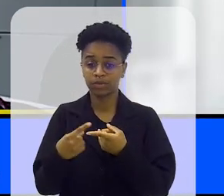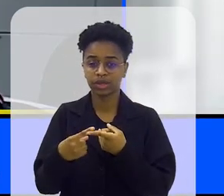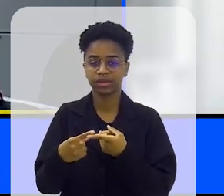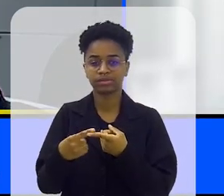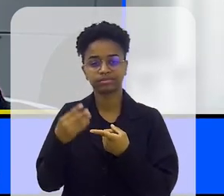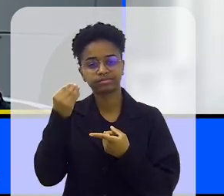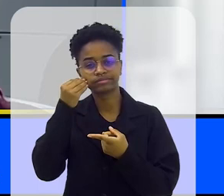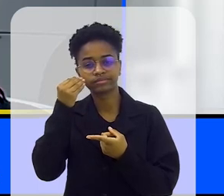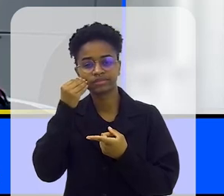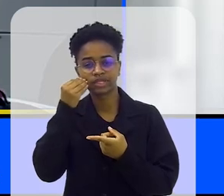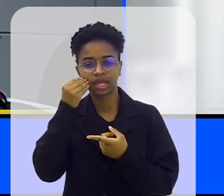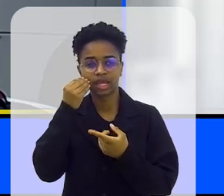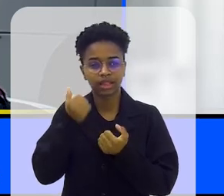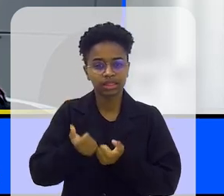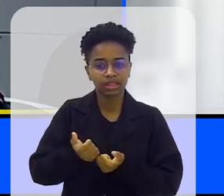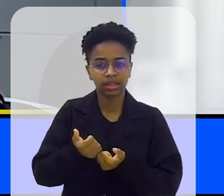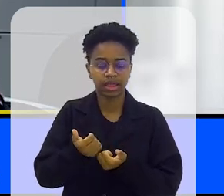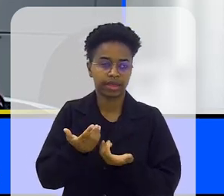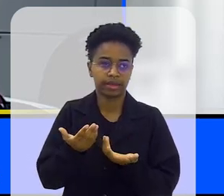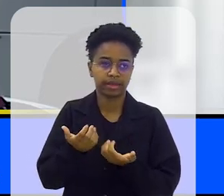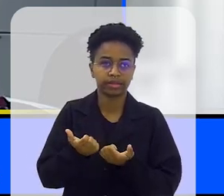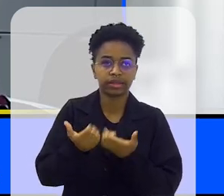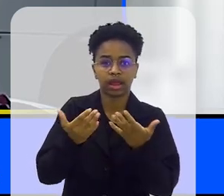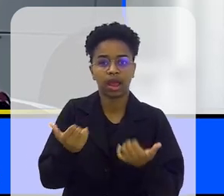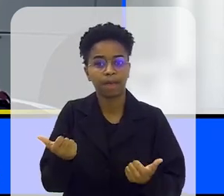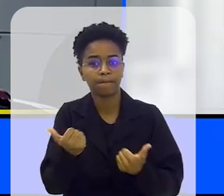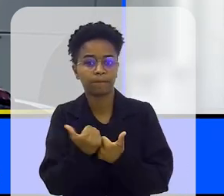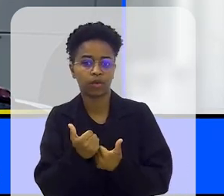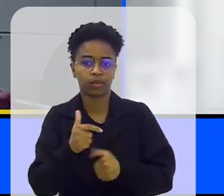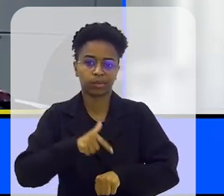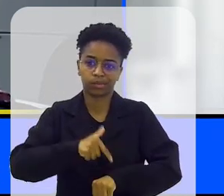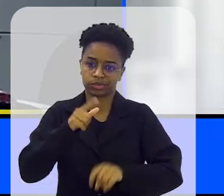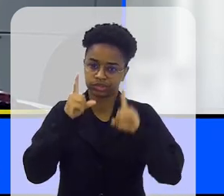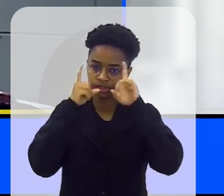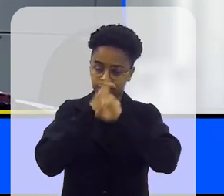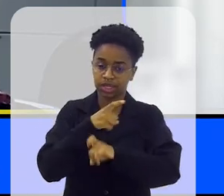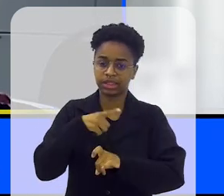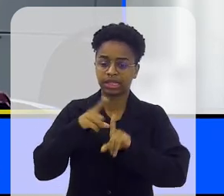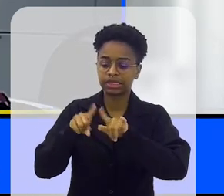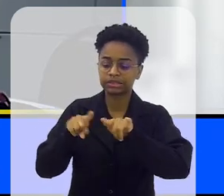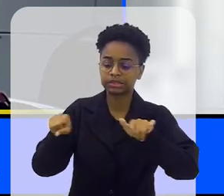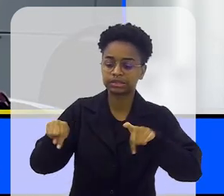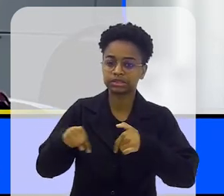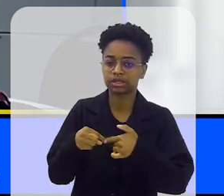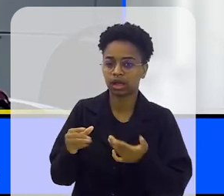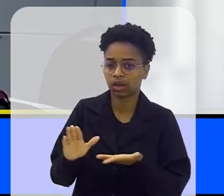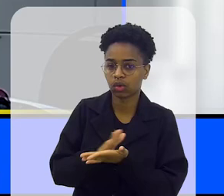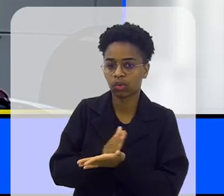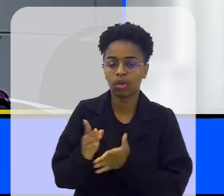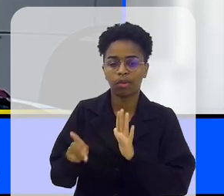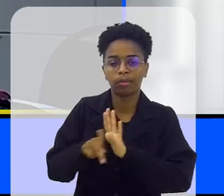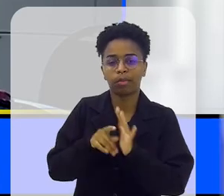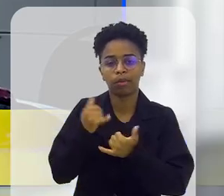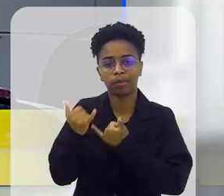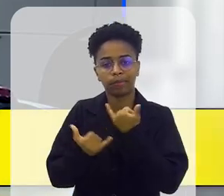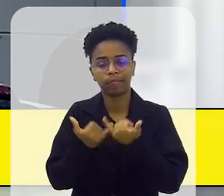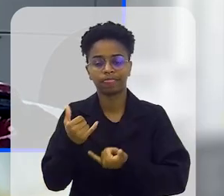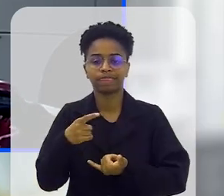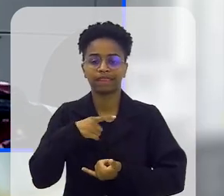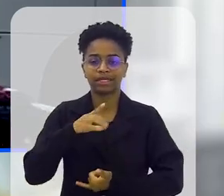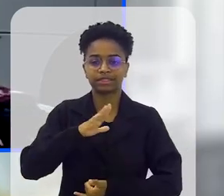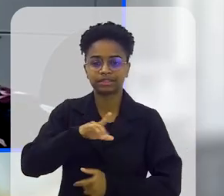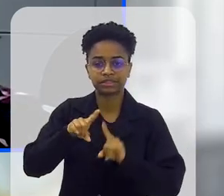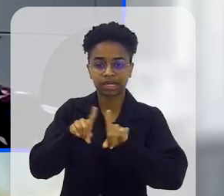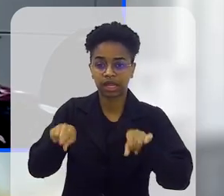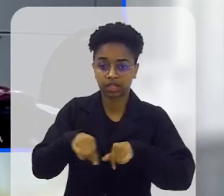justamente para subir esse momento difícil que elas estão passando, então a gente tem algumas salas de recriação, nós temos